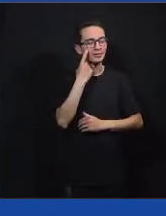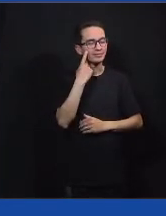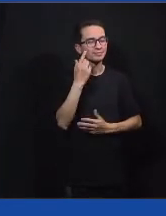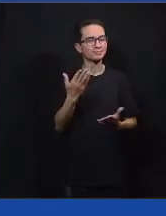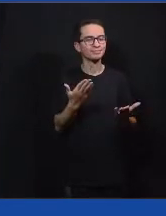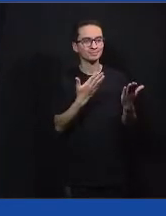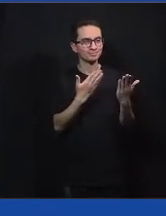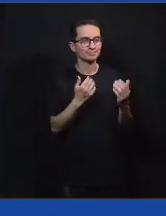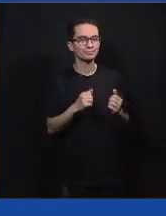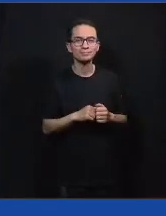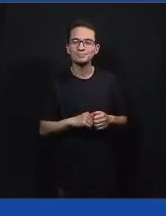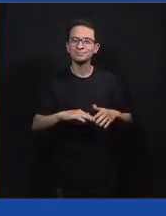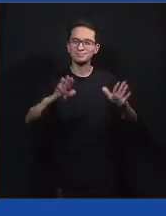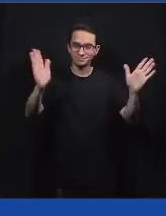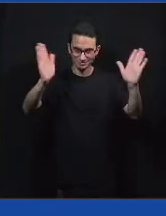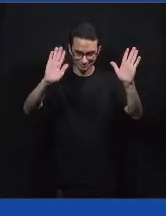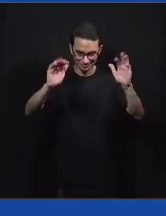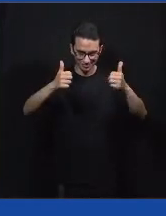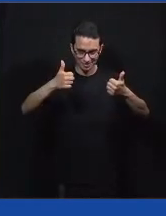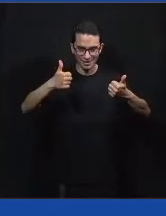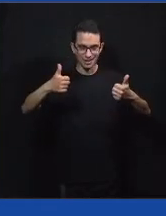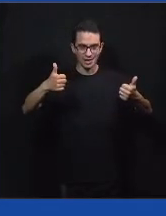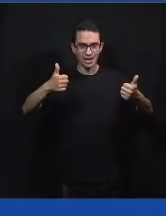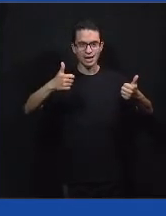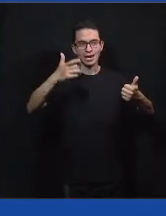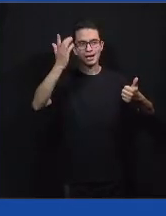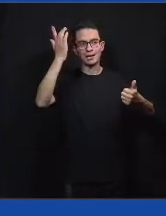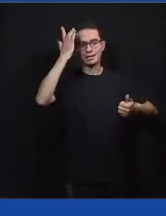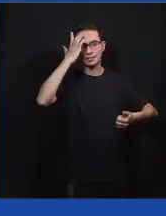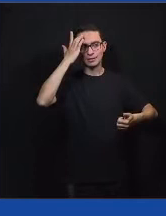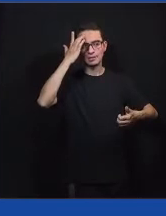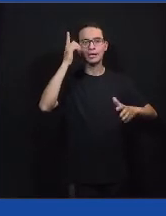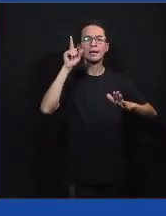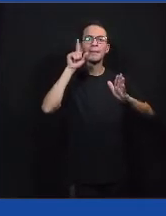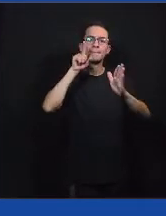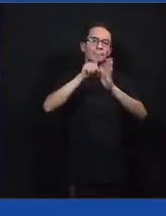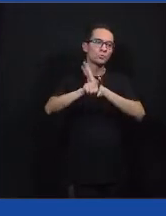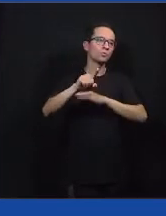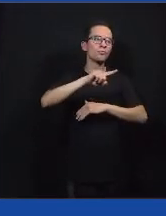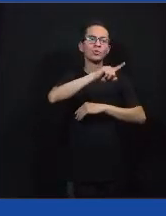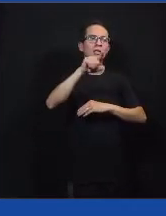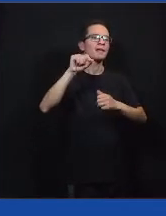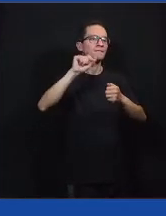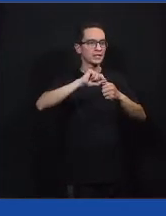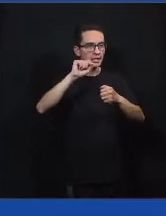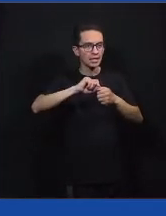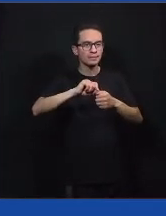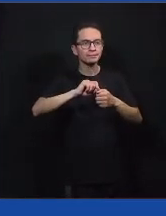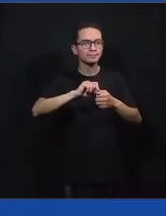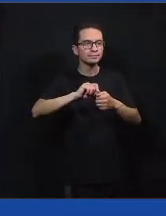Eu quero, pessoal. Eu acho que é um complemento a essa pergunta que você fez, Léo, para a Rafa e para a Gabi.